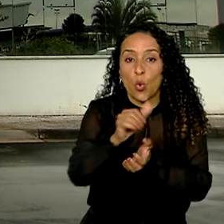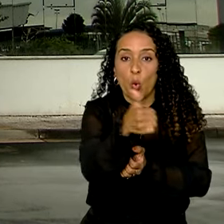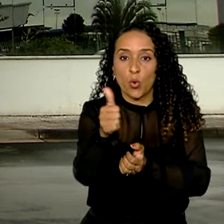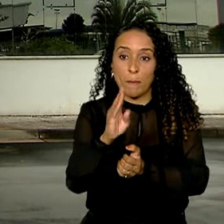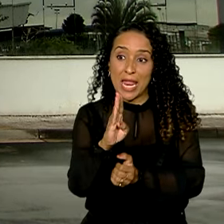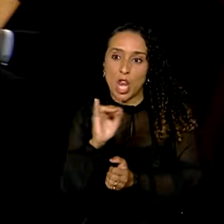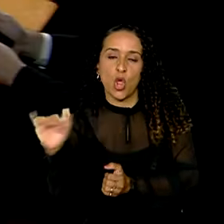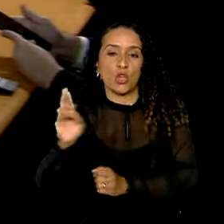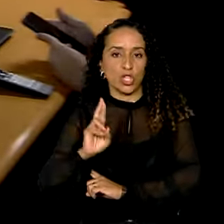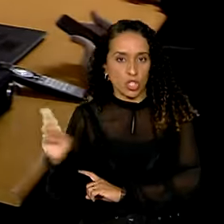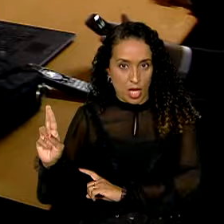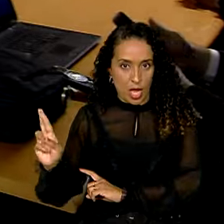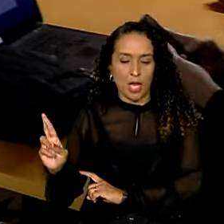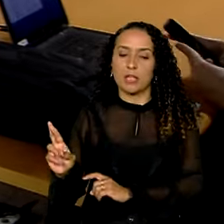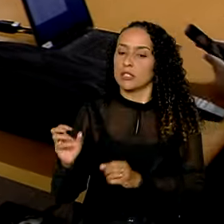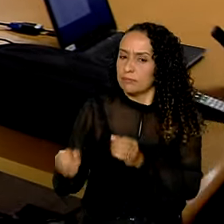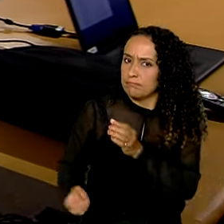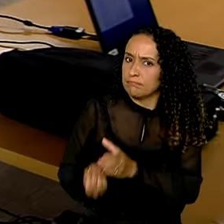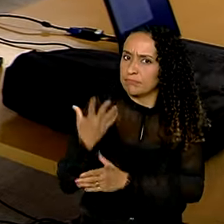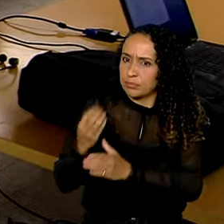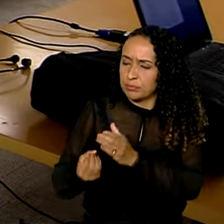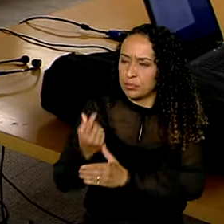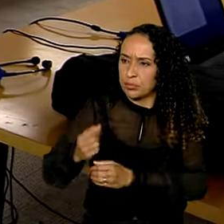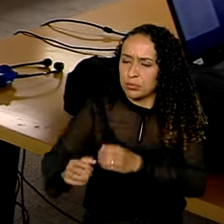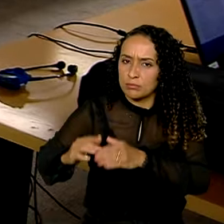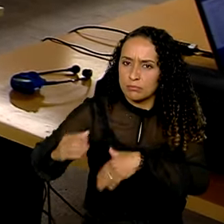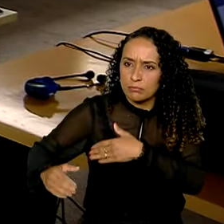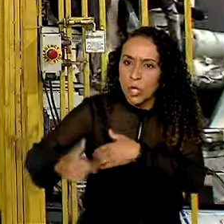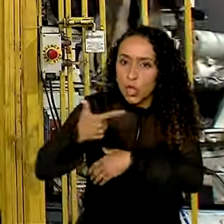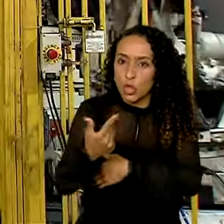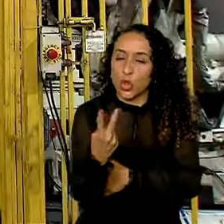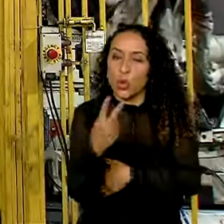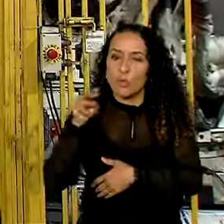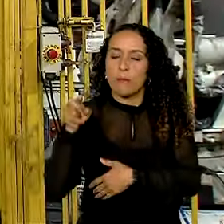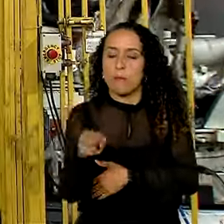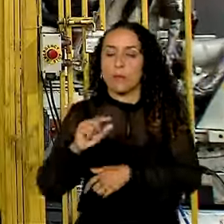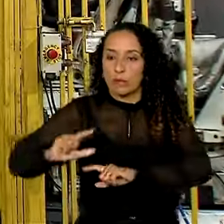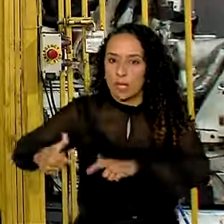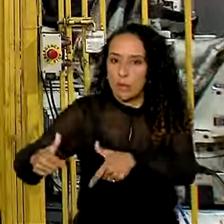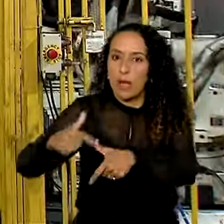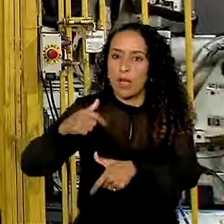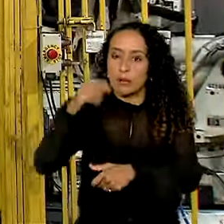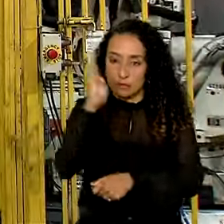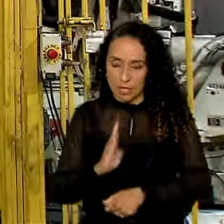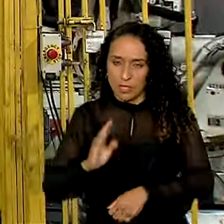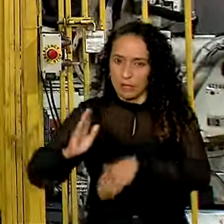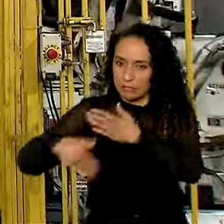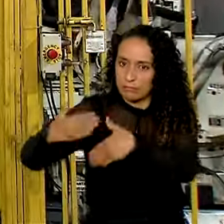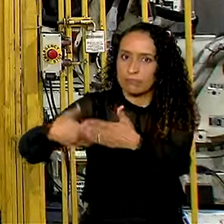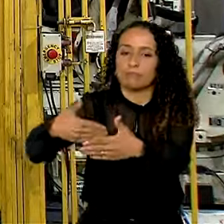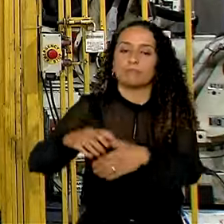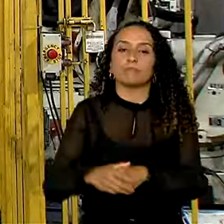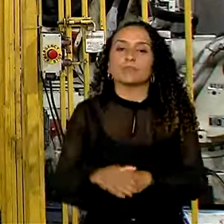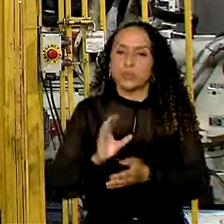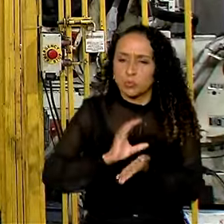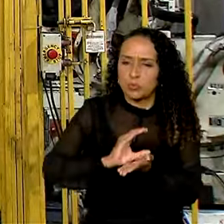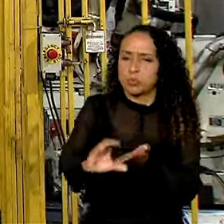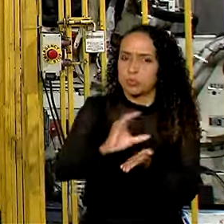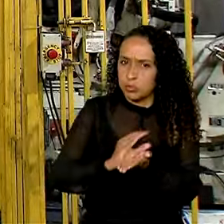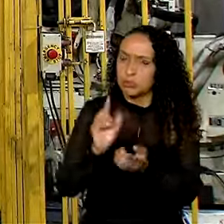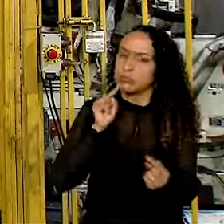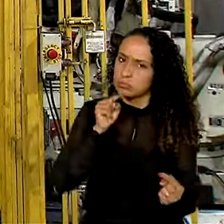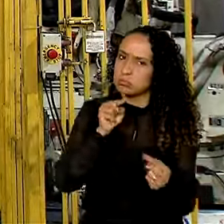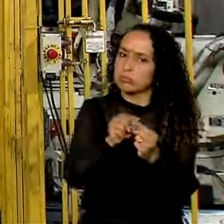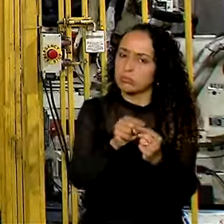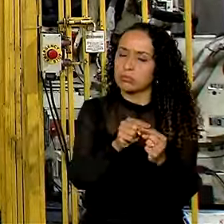bilhões de reais e gerar 2 mil empregos no Brasil nos próximos anos. O investimento segue o objetivo